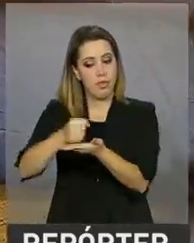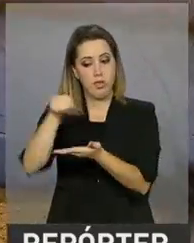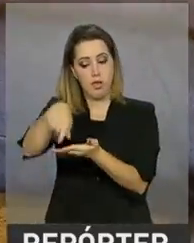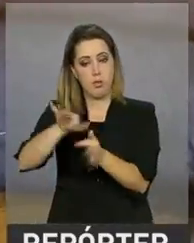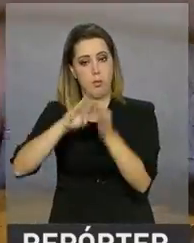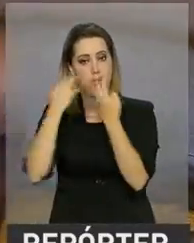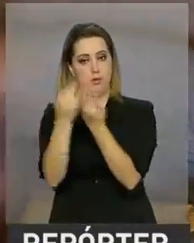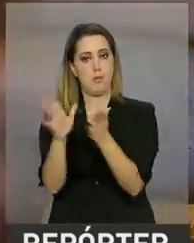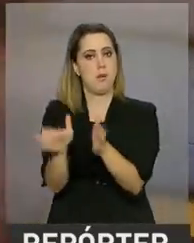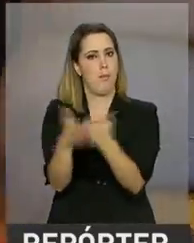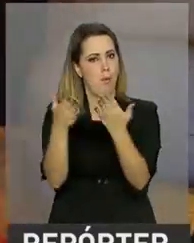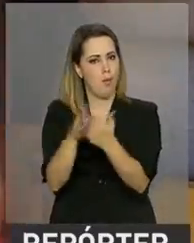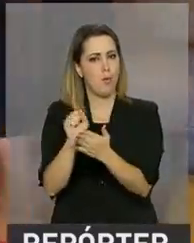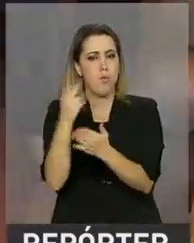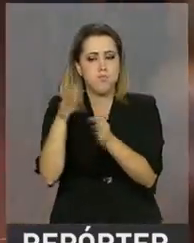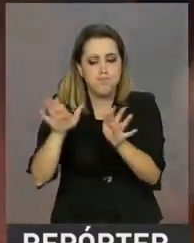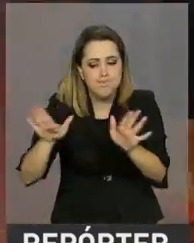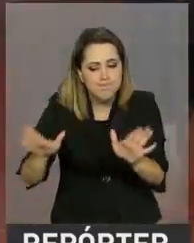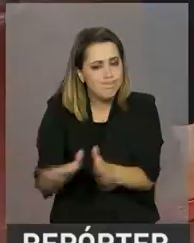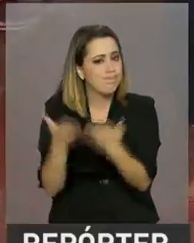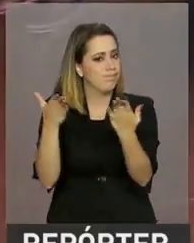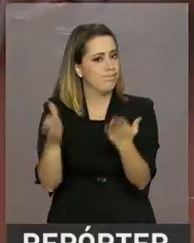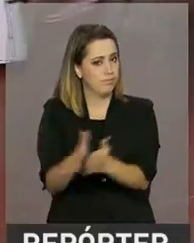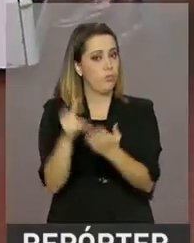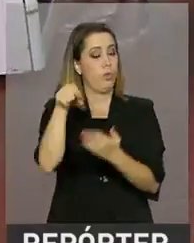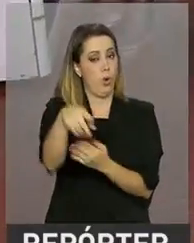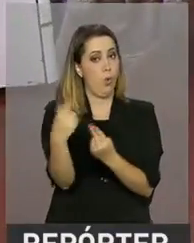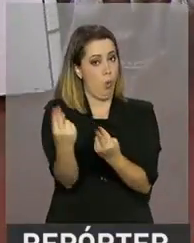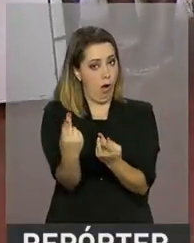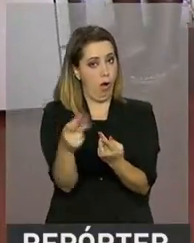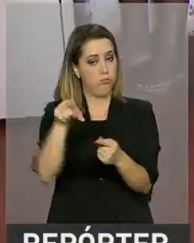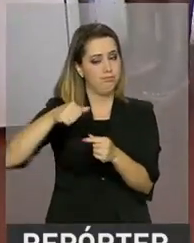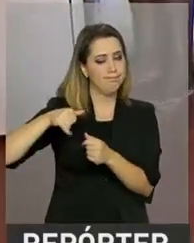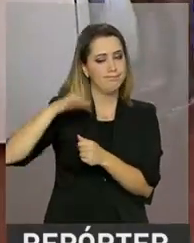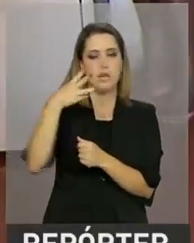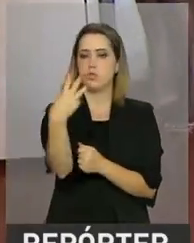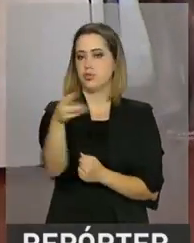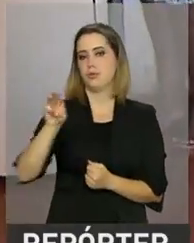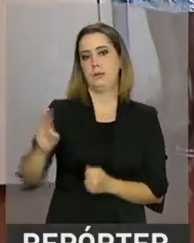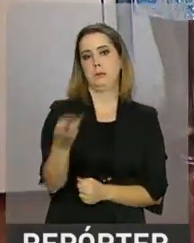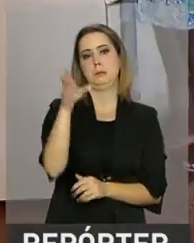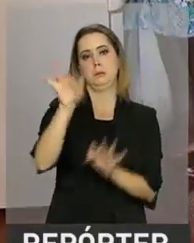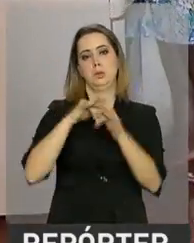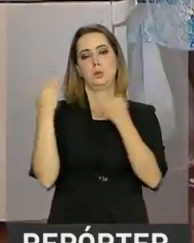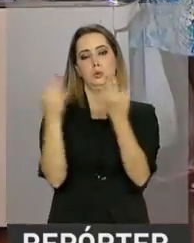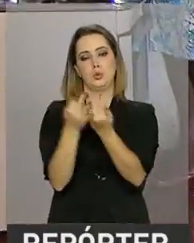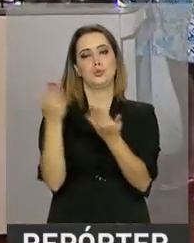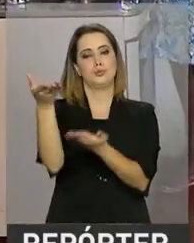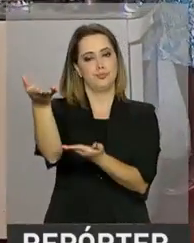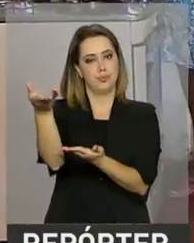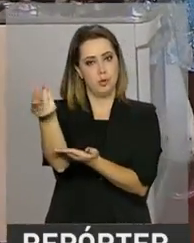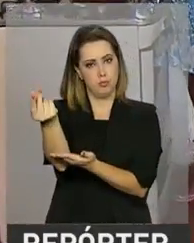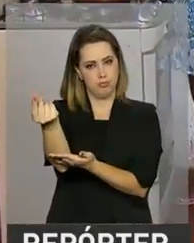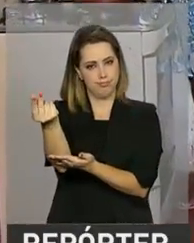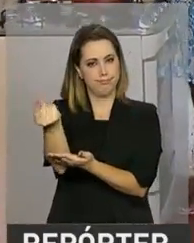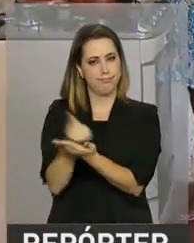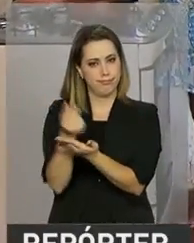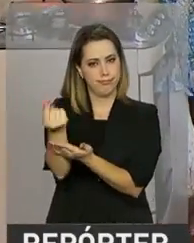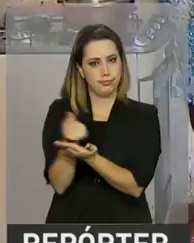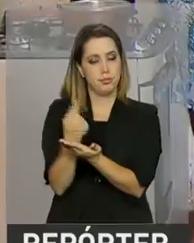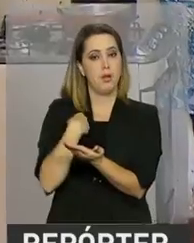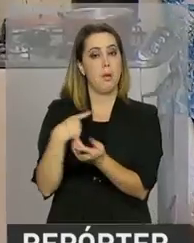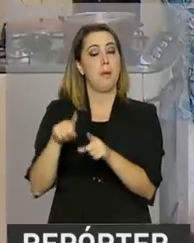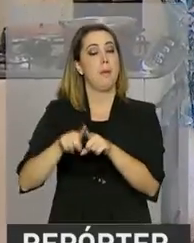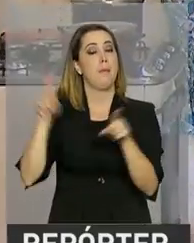pobres. Assim como Annalice, mais de 13 milhões de famílias em todo o país recebem o benefício. E para evitar